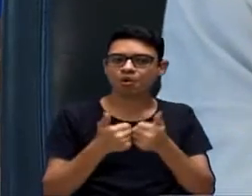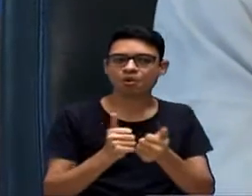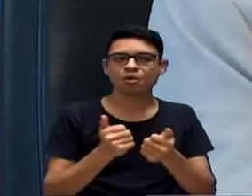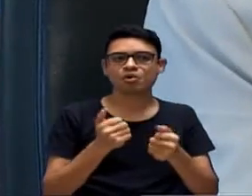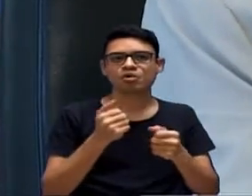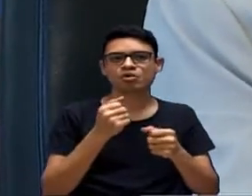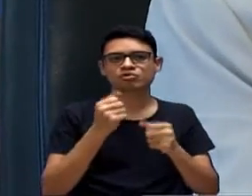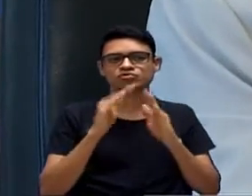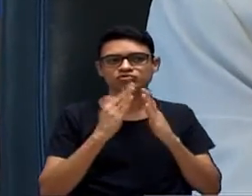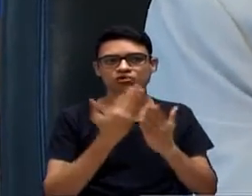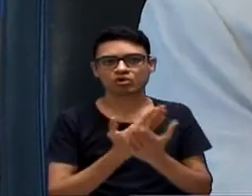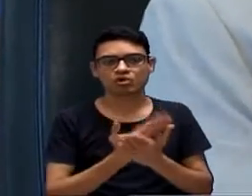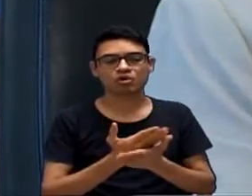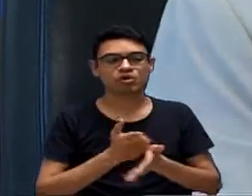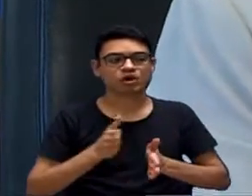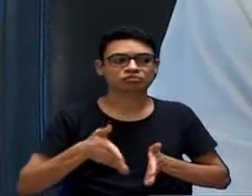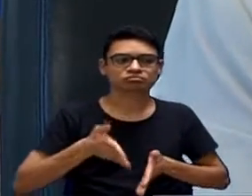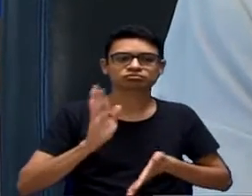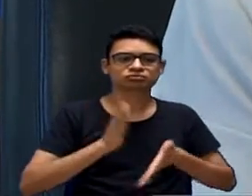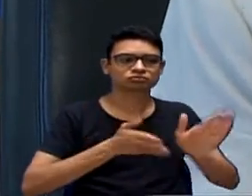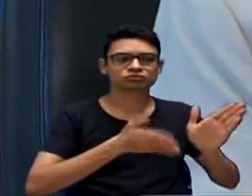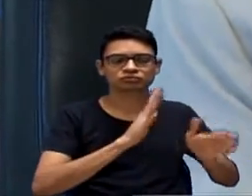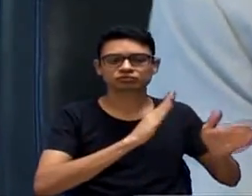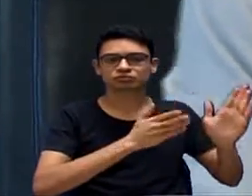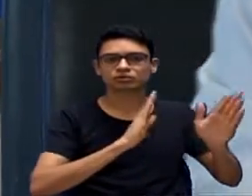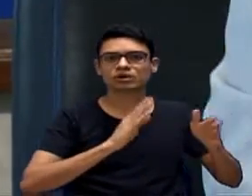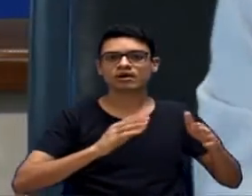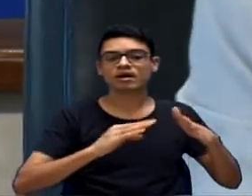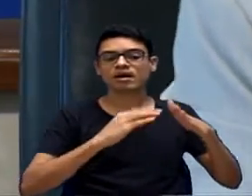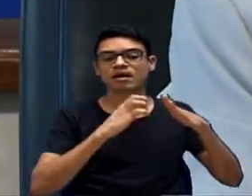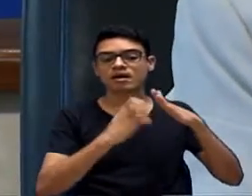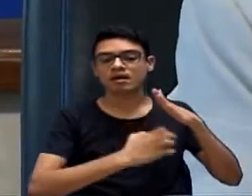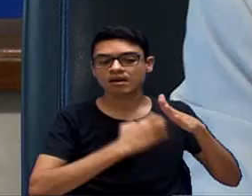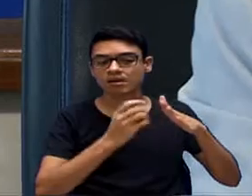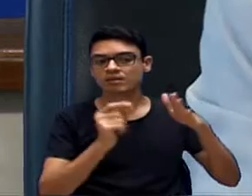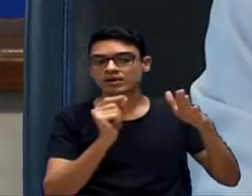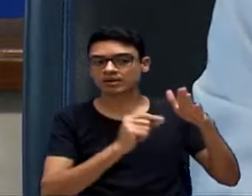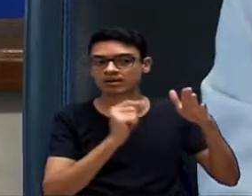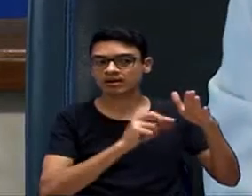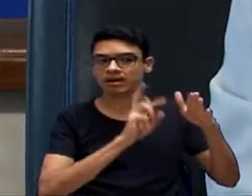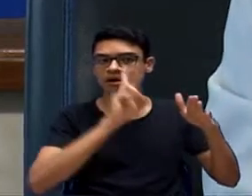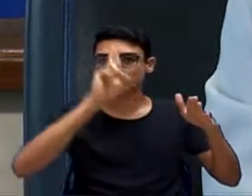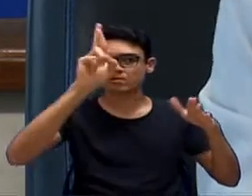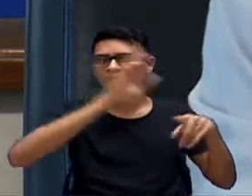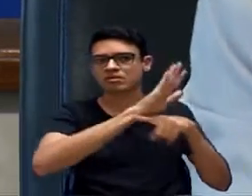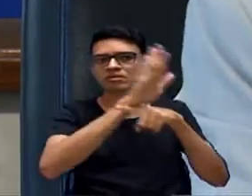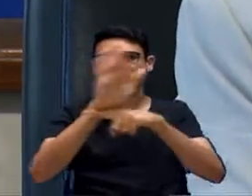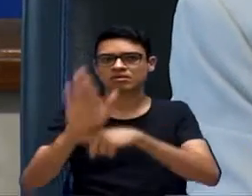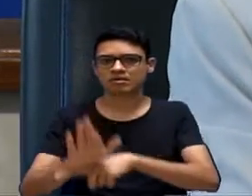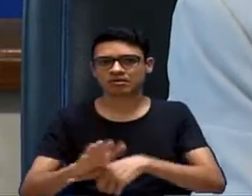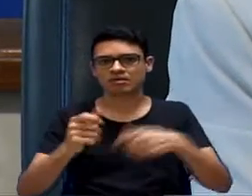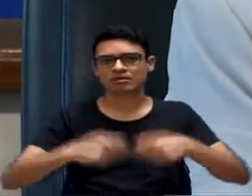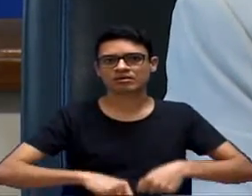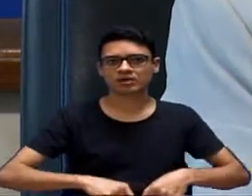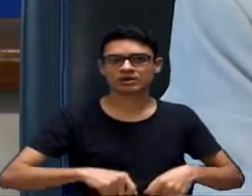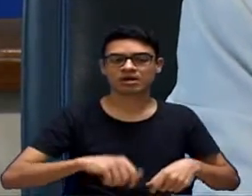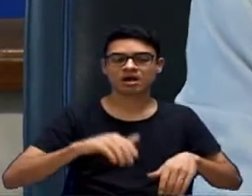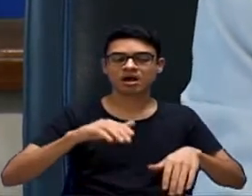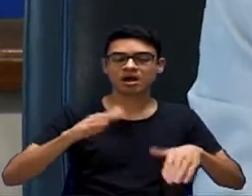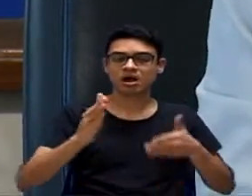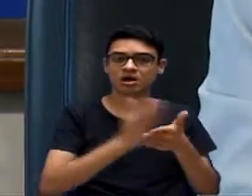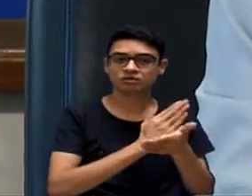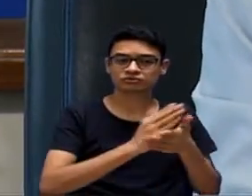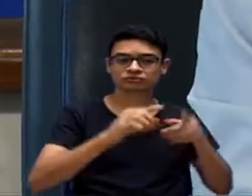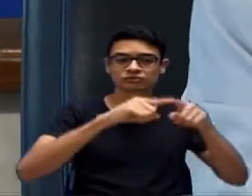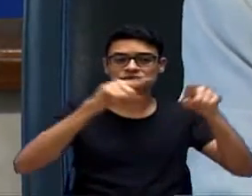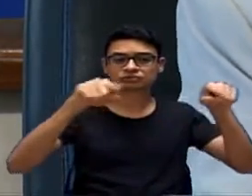tudo. Então, alguém tem que compensar isso. Então, tem regiões hoje que estão extremamente impactadas e só